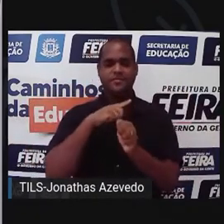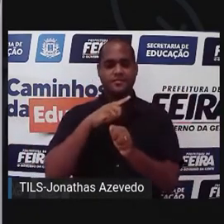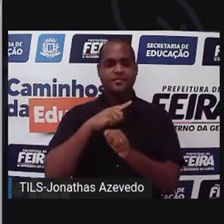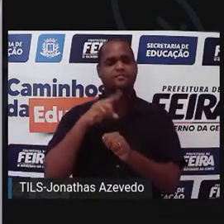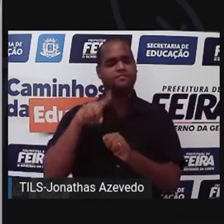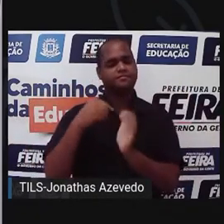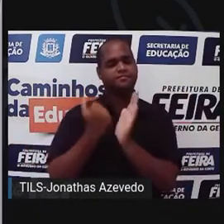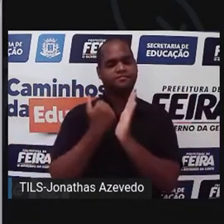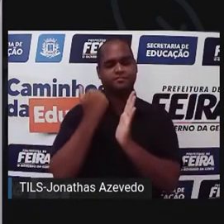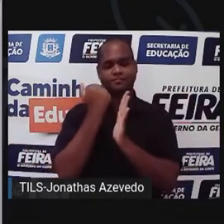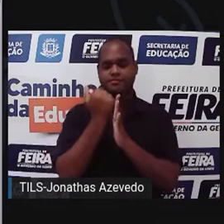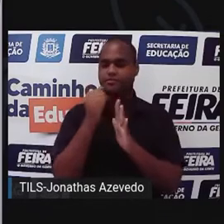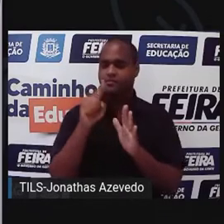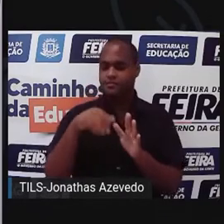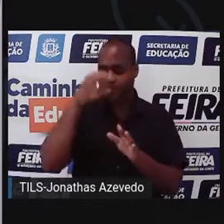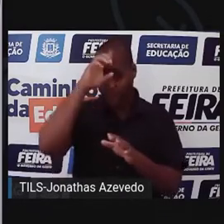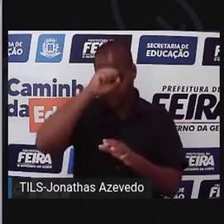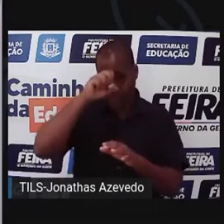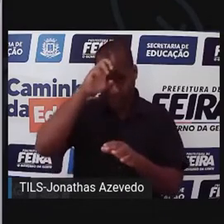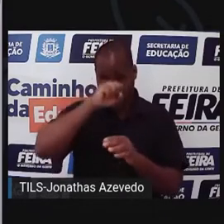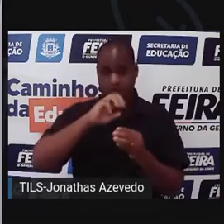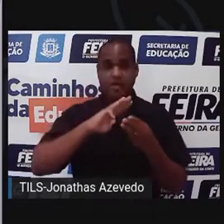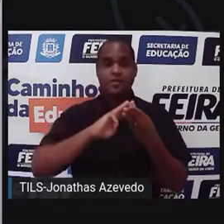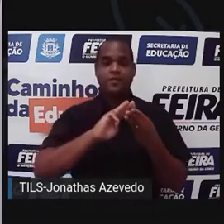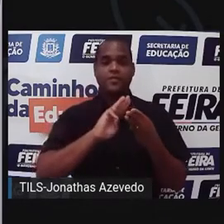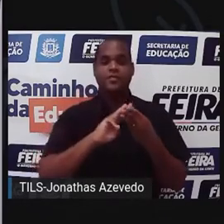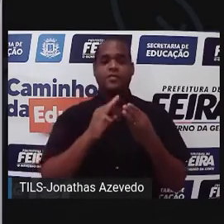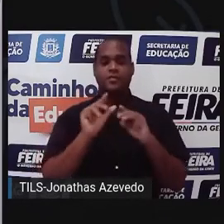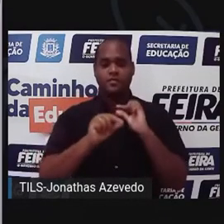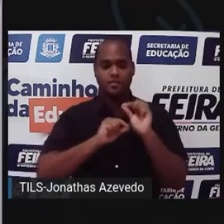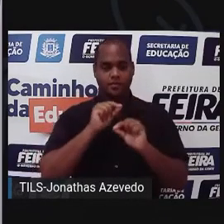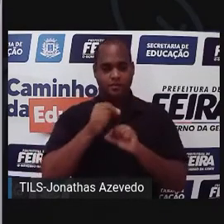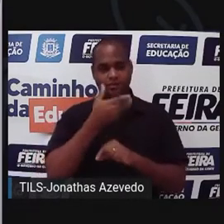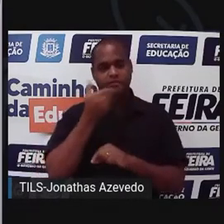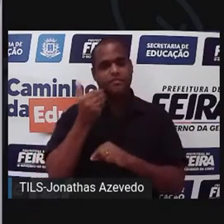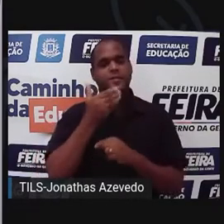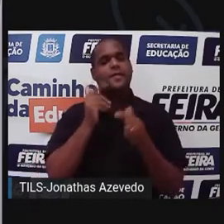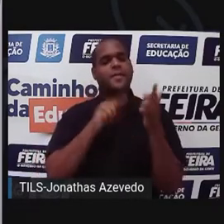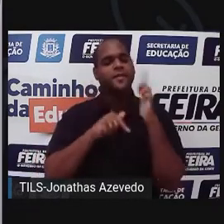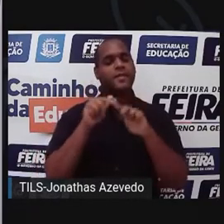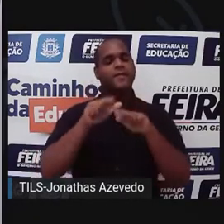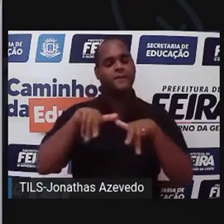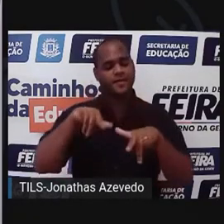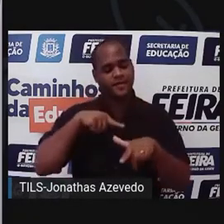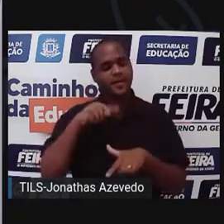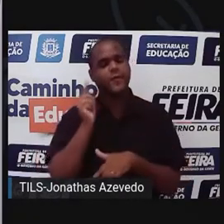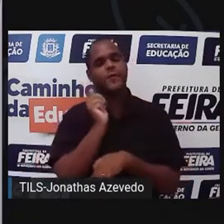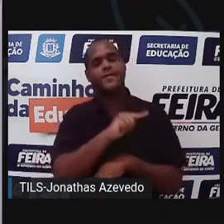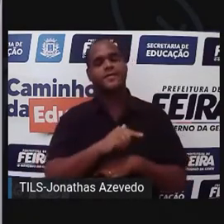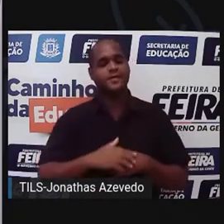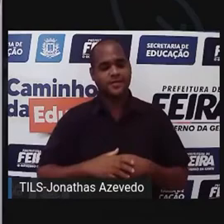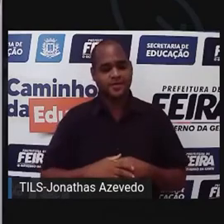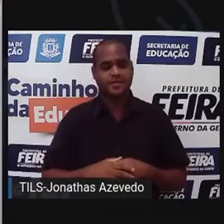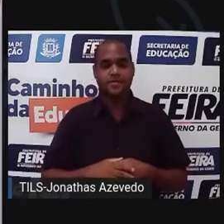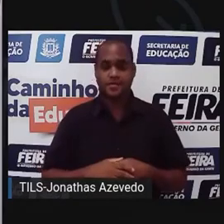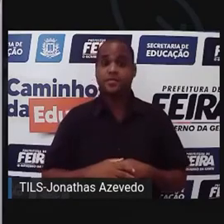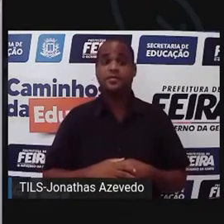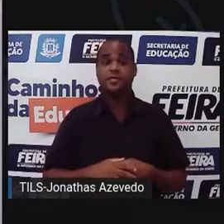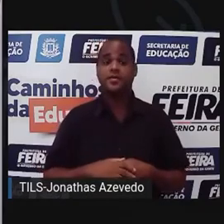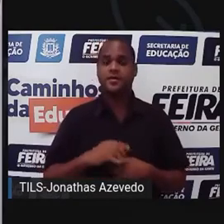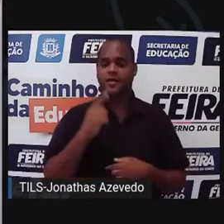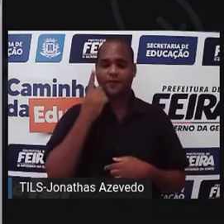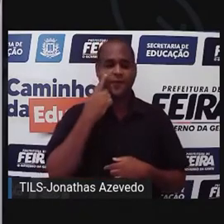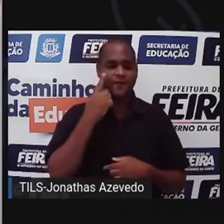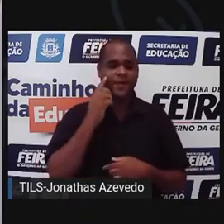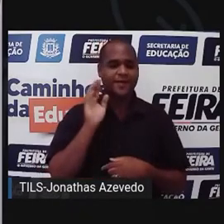uma vez, aprender matemática do melhor jeito que a gente conseguir fazer por aqui, belezinha? Então vamos lá,